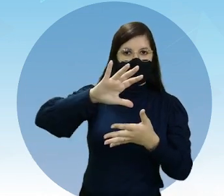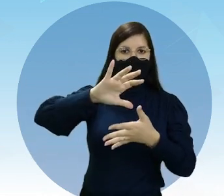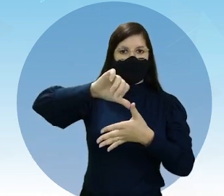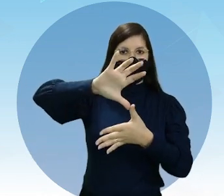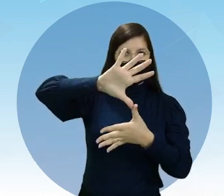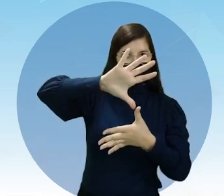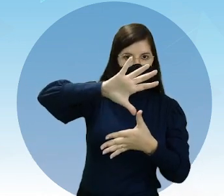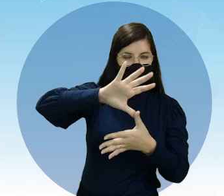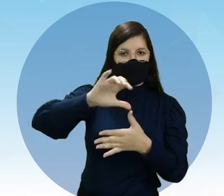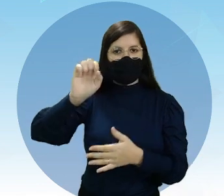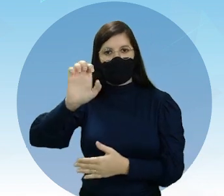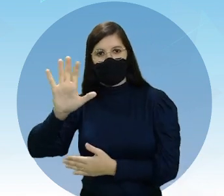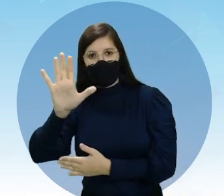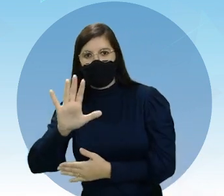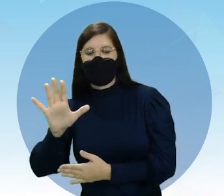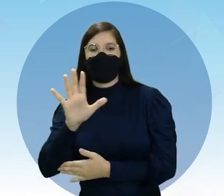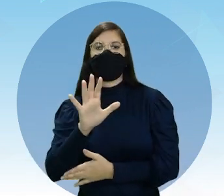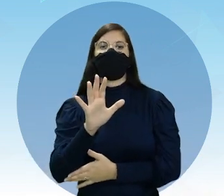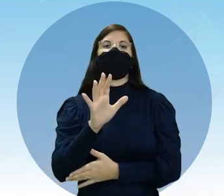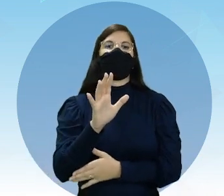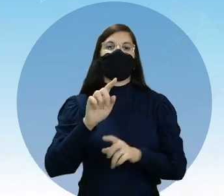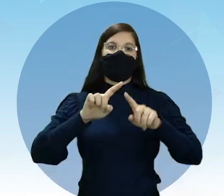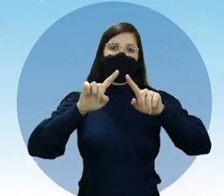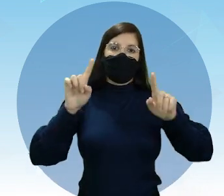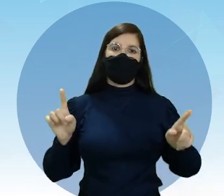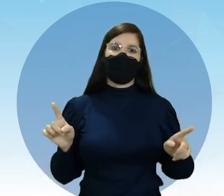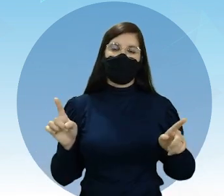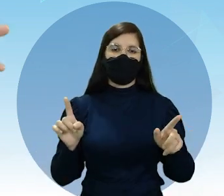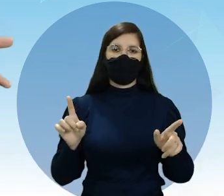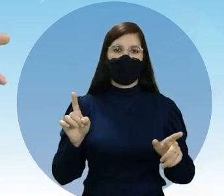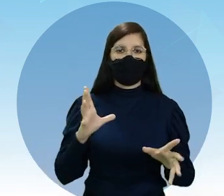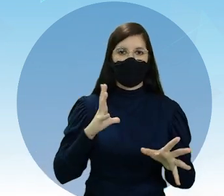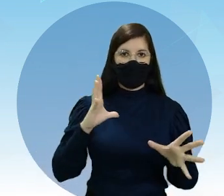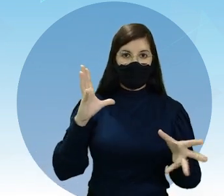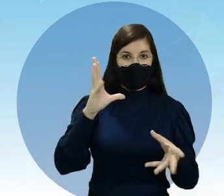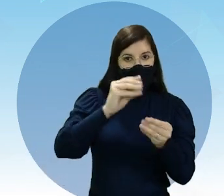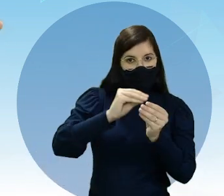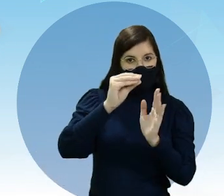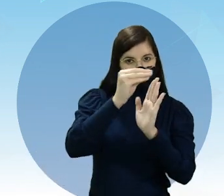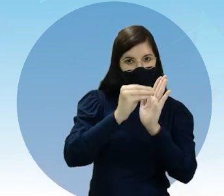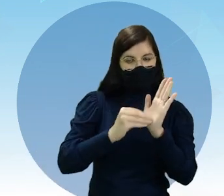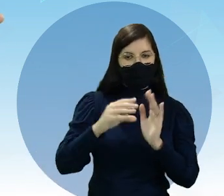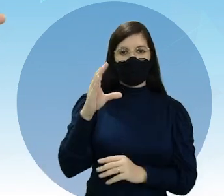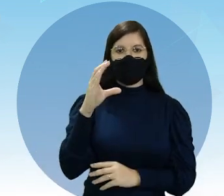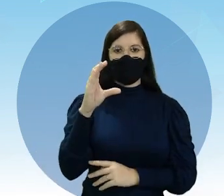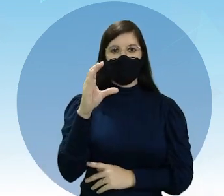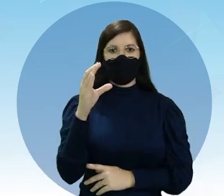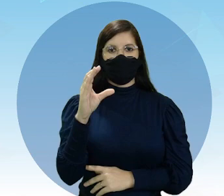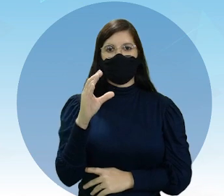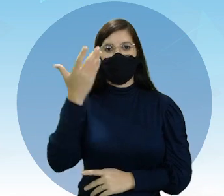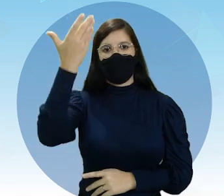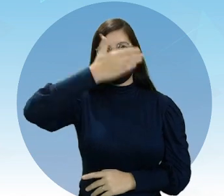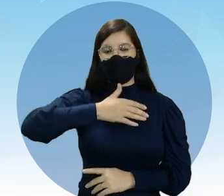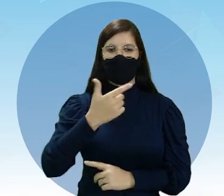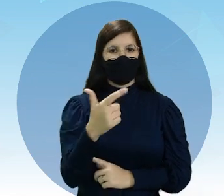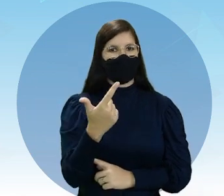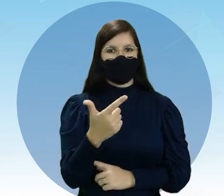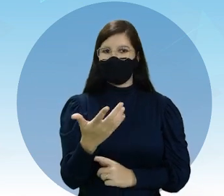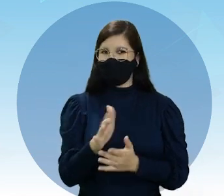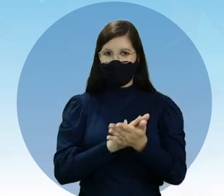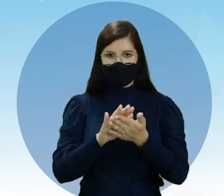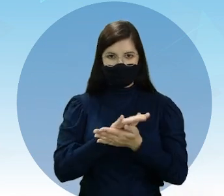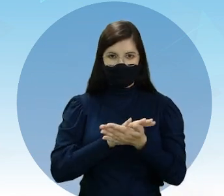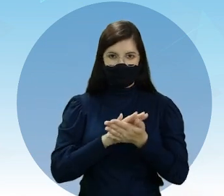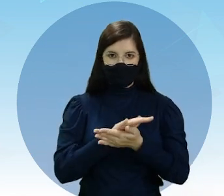e também da África, porém, sem os dados científicos que não podiam comprovar nada.